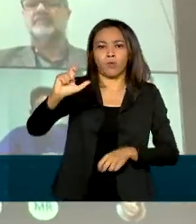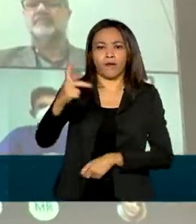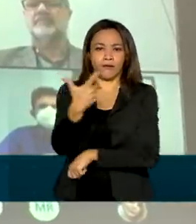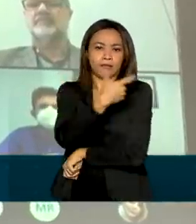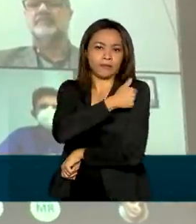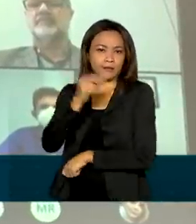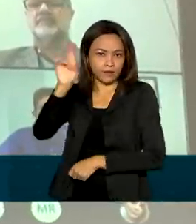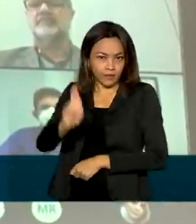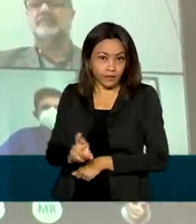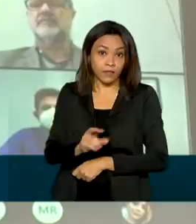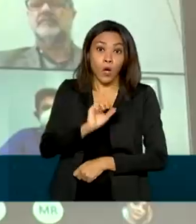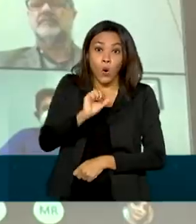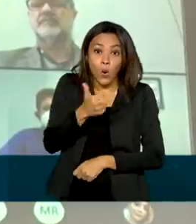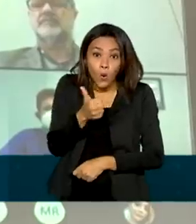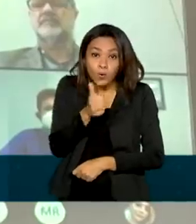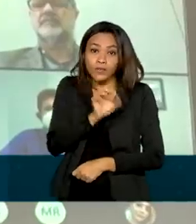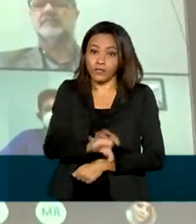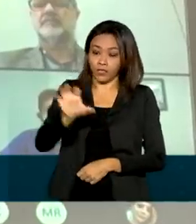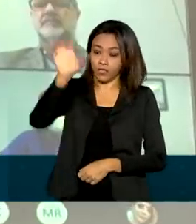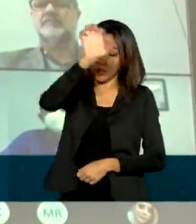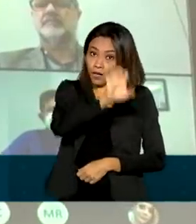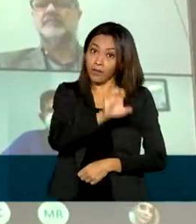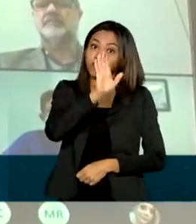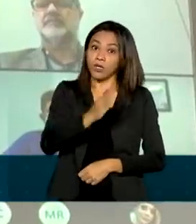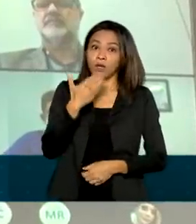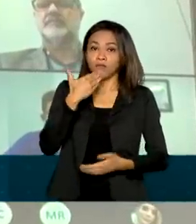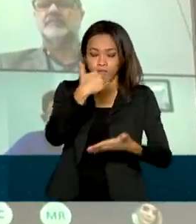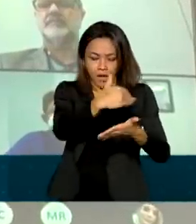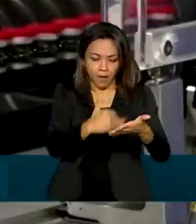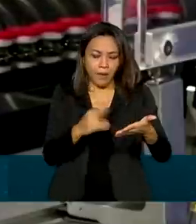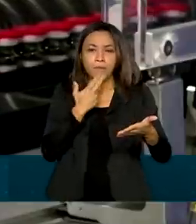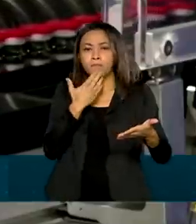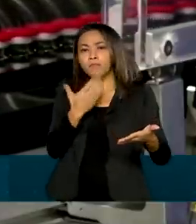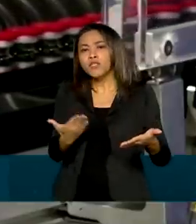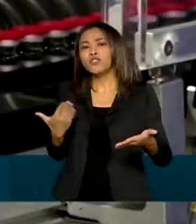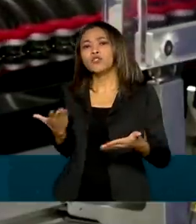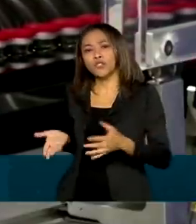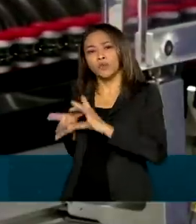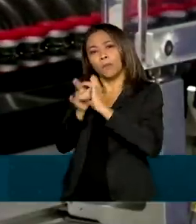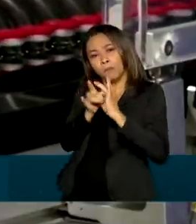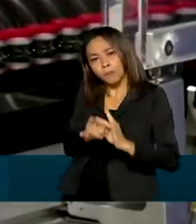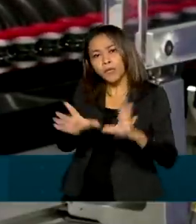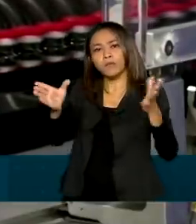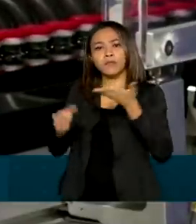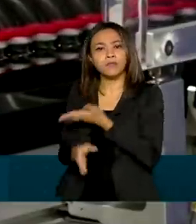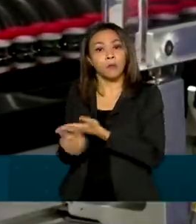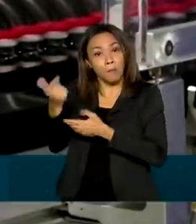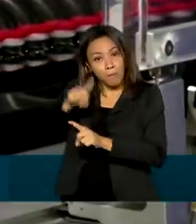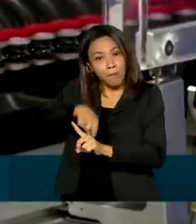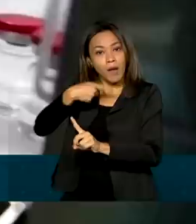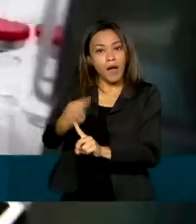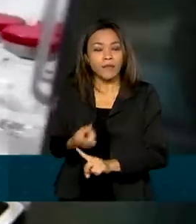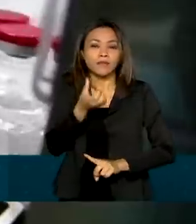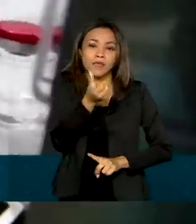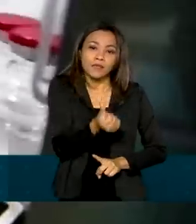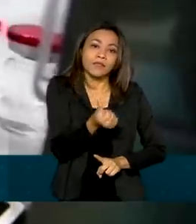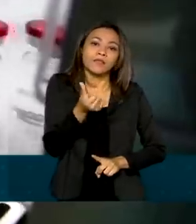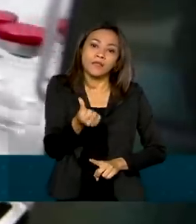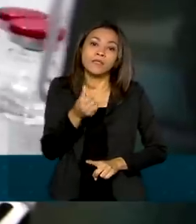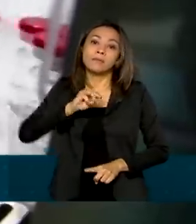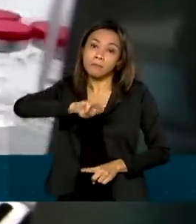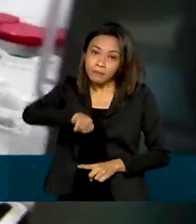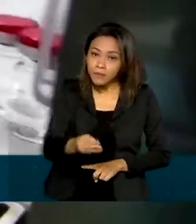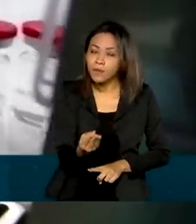protocolaram, junto à Anvisa, pedido de autorização excepcional para a aquisição de mais de 66 milhões de